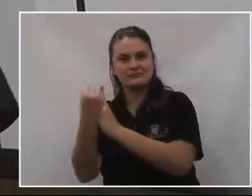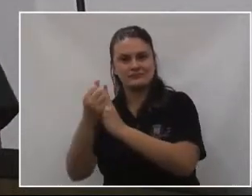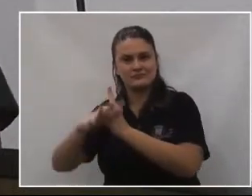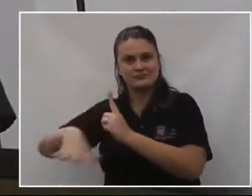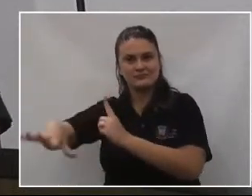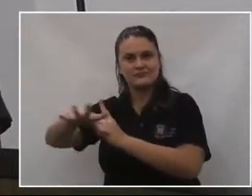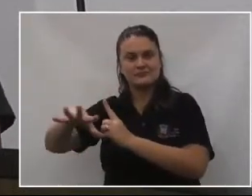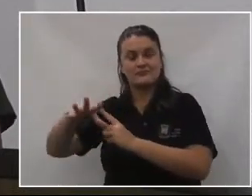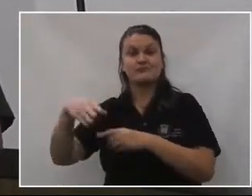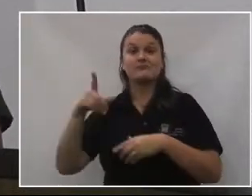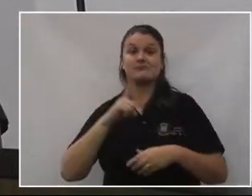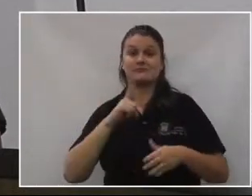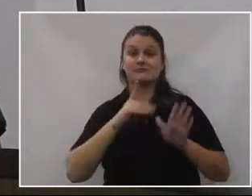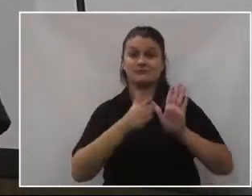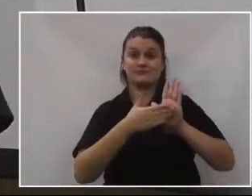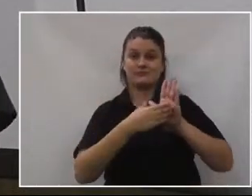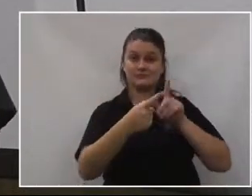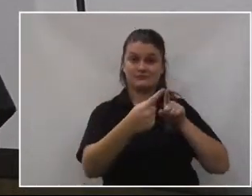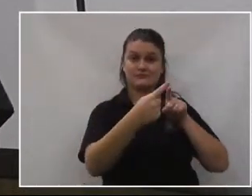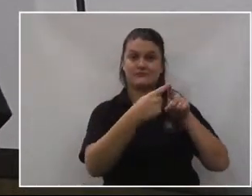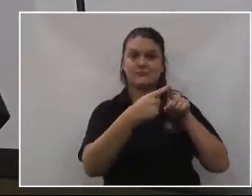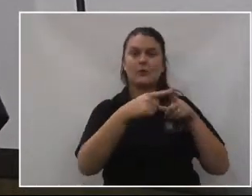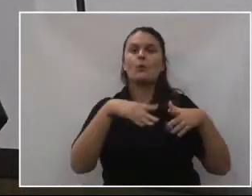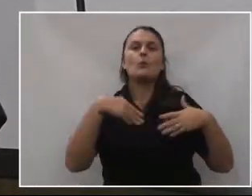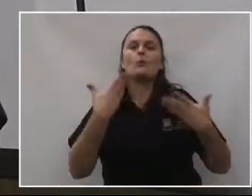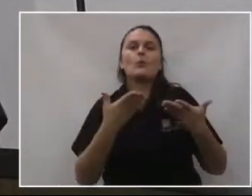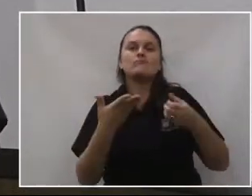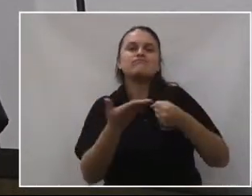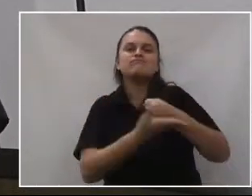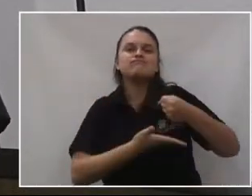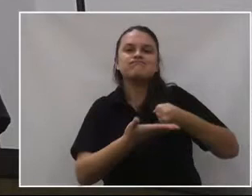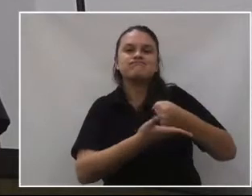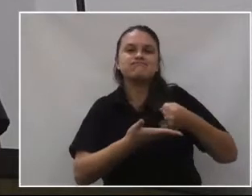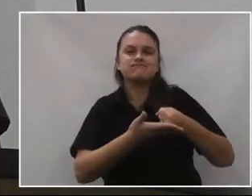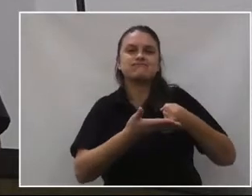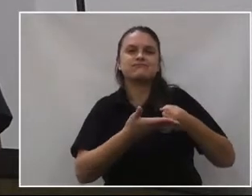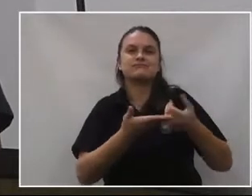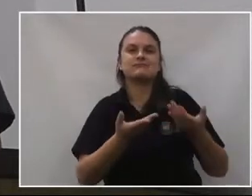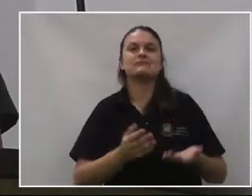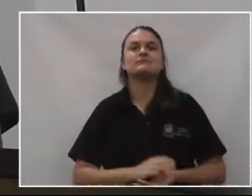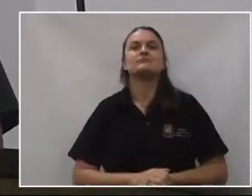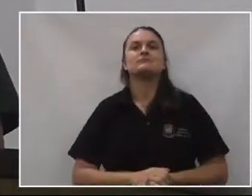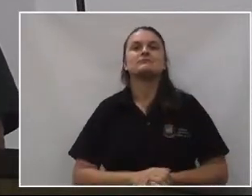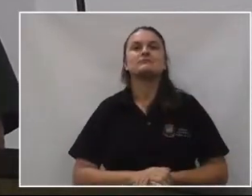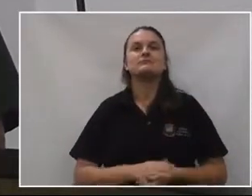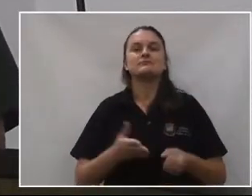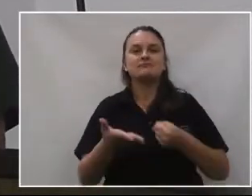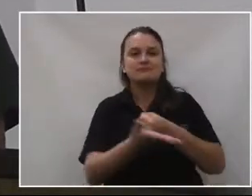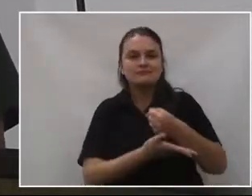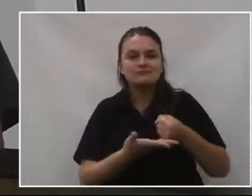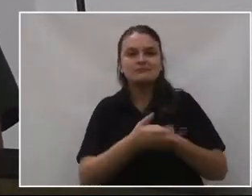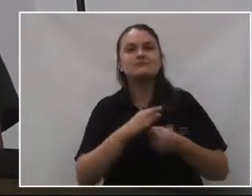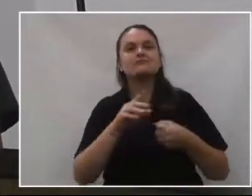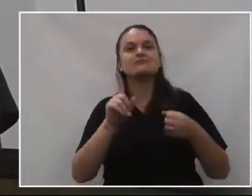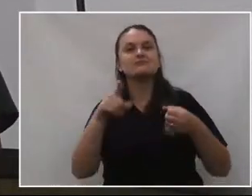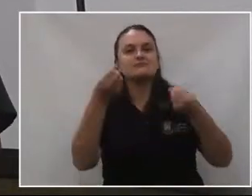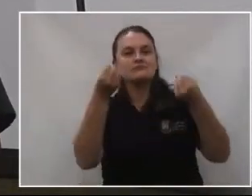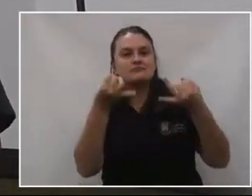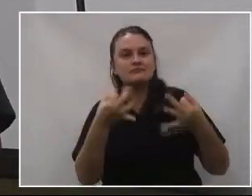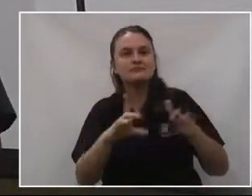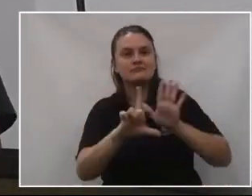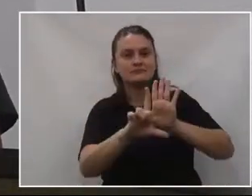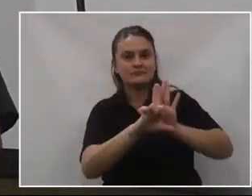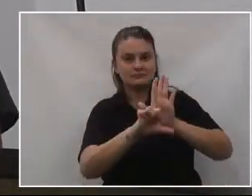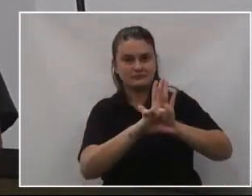Esse é o propósito. Agora, o princípio do escotismo. O princípio é fundamentado numa